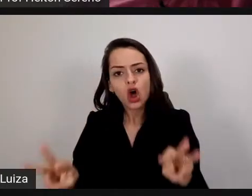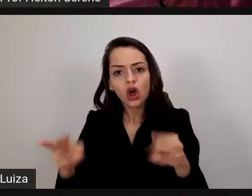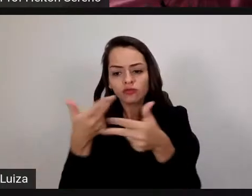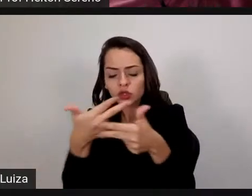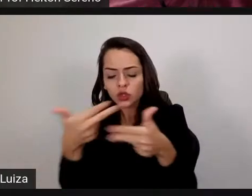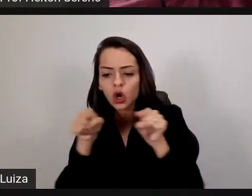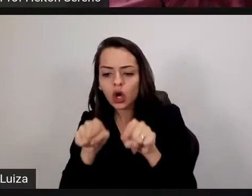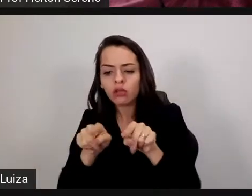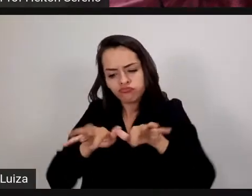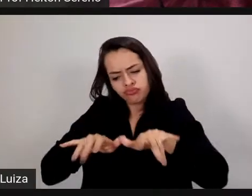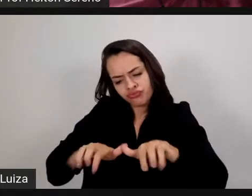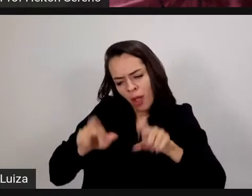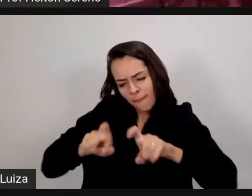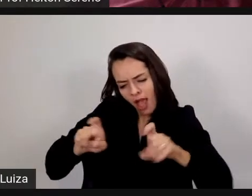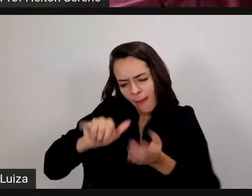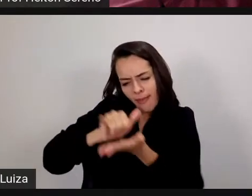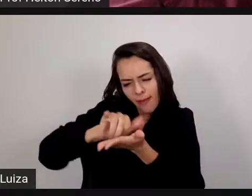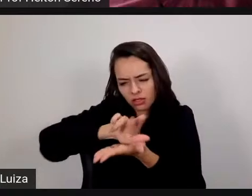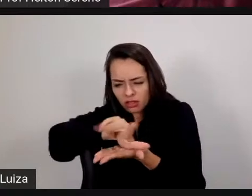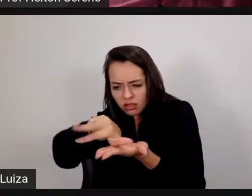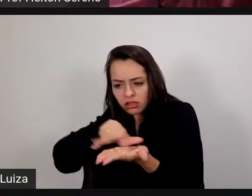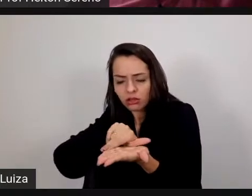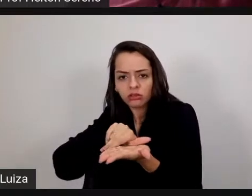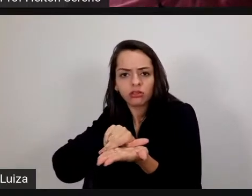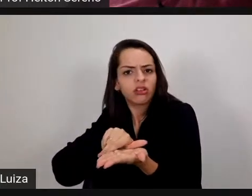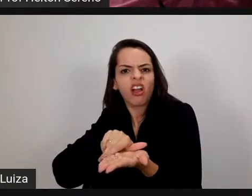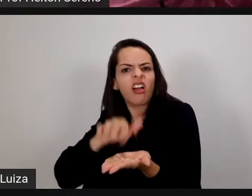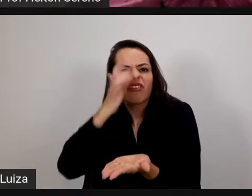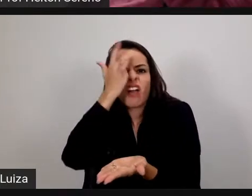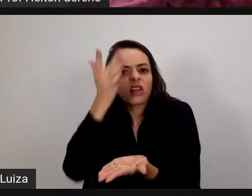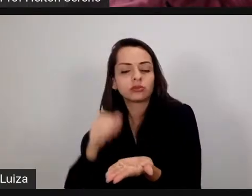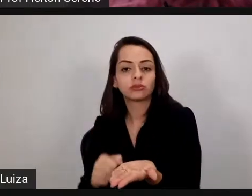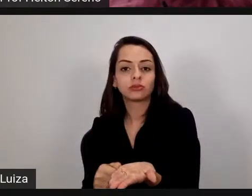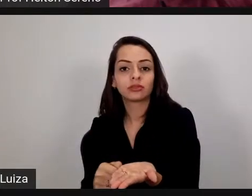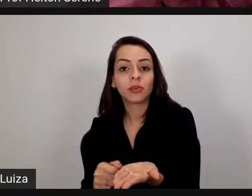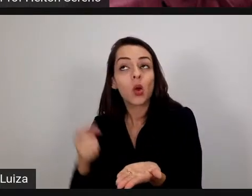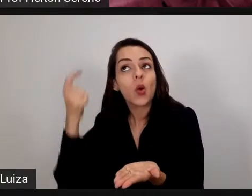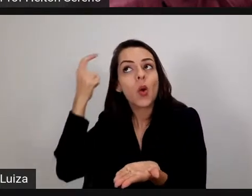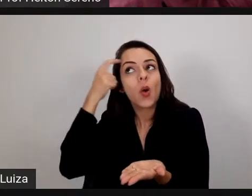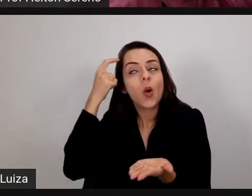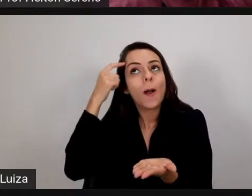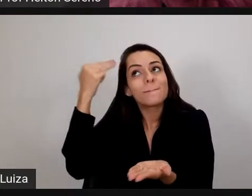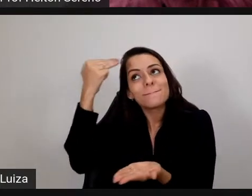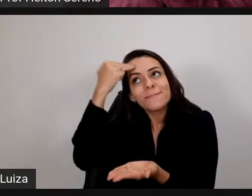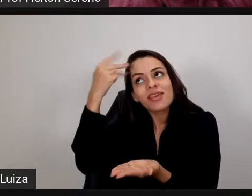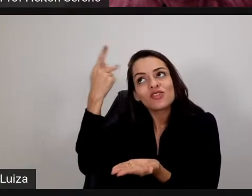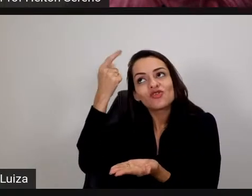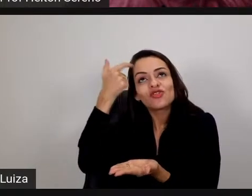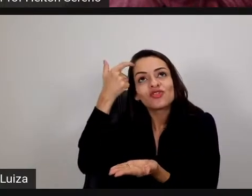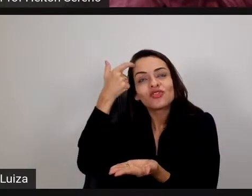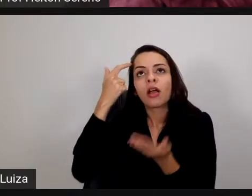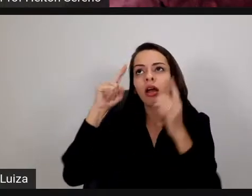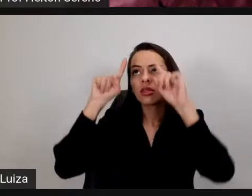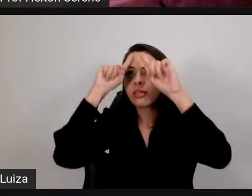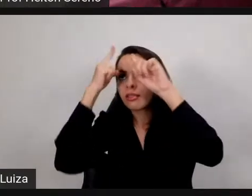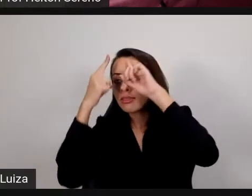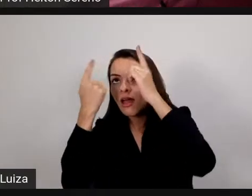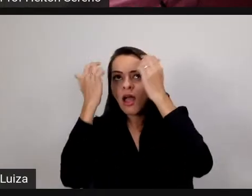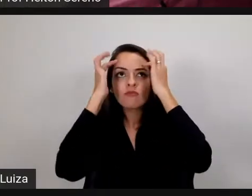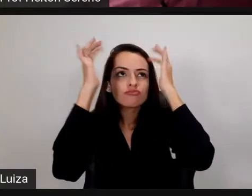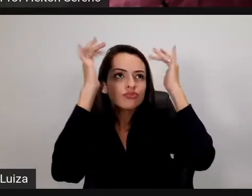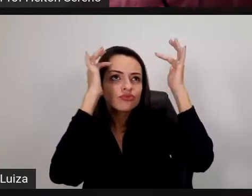despertar isso nos nossos alunos essas habilidades como que a gente faz os nossos alunos exercitar e